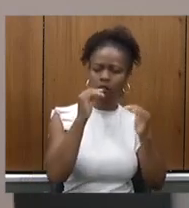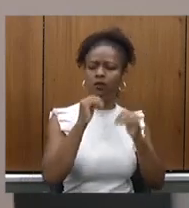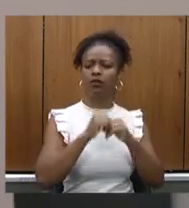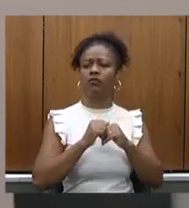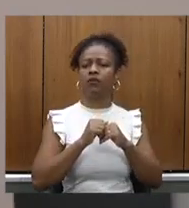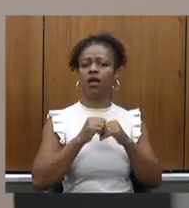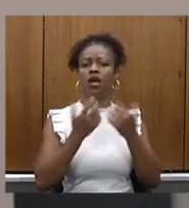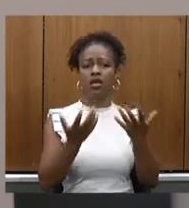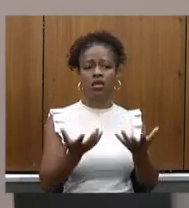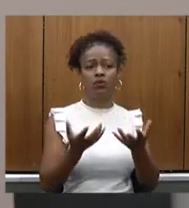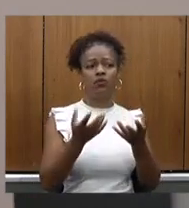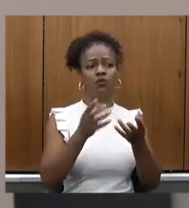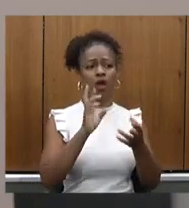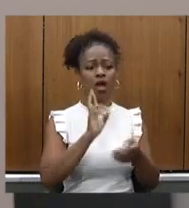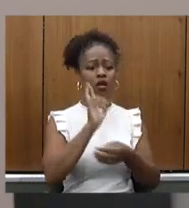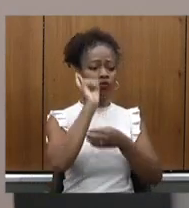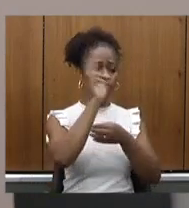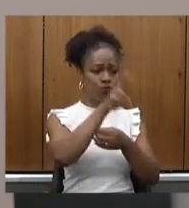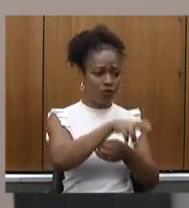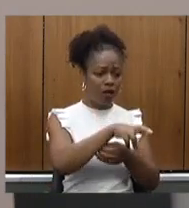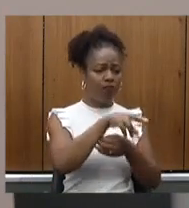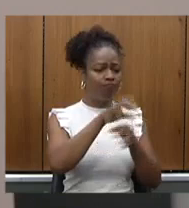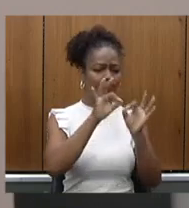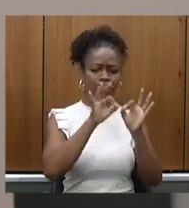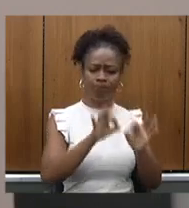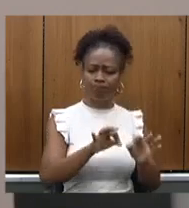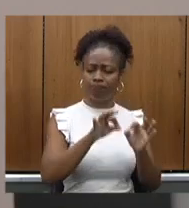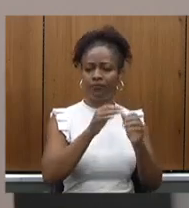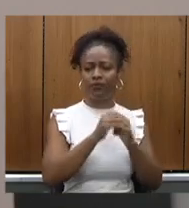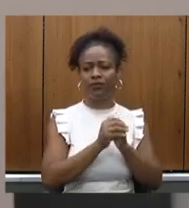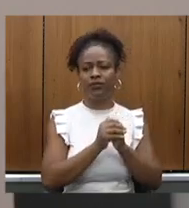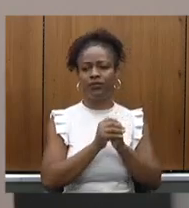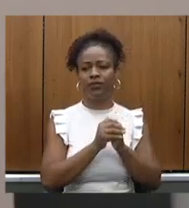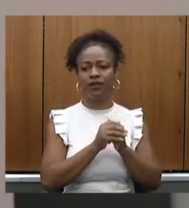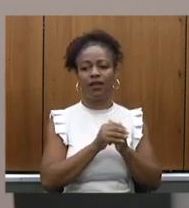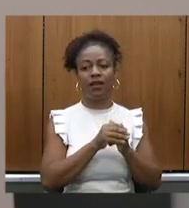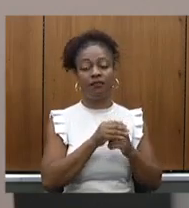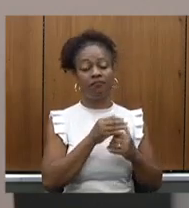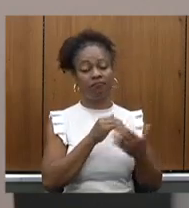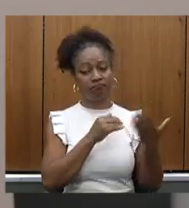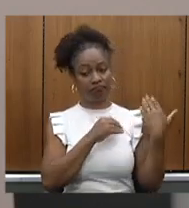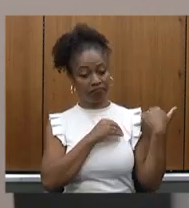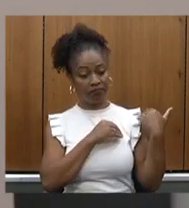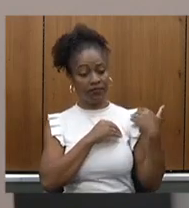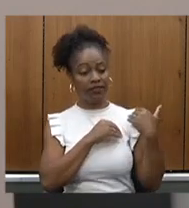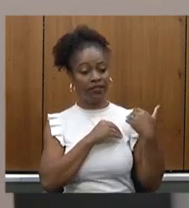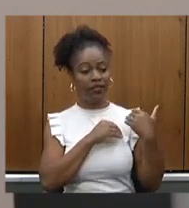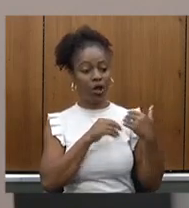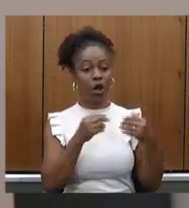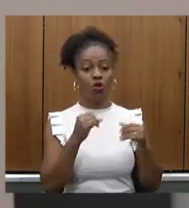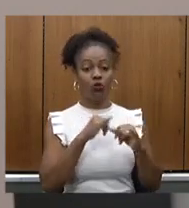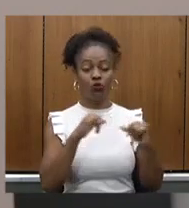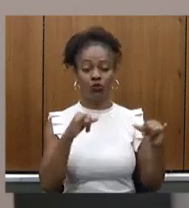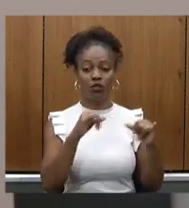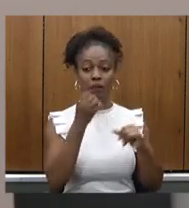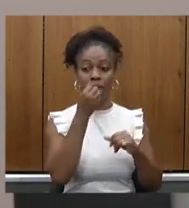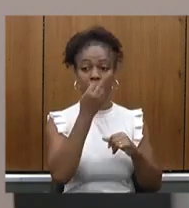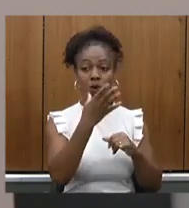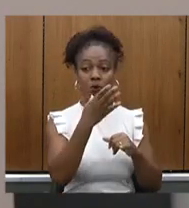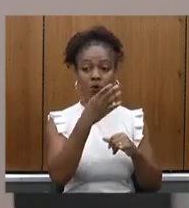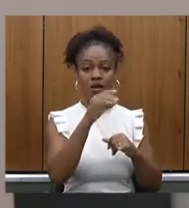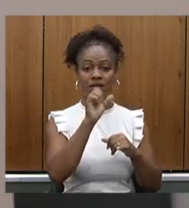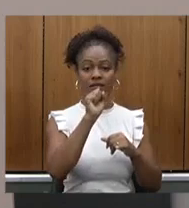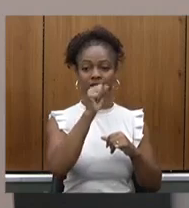sido muito positivos inclusive agora no final de semana tivemos aí a notícia tão boa lá de São Sebastião do Paraíso quando o senhor